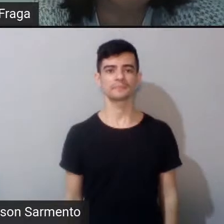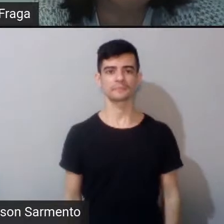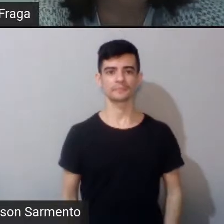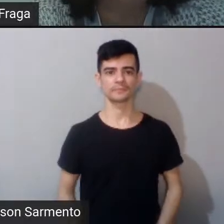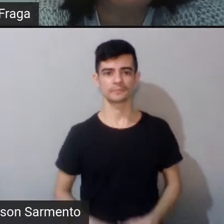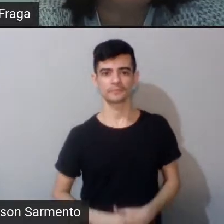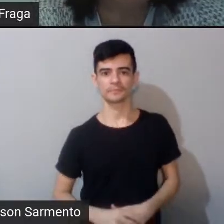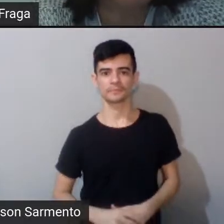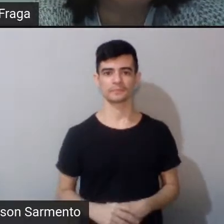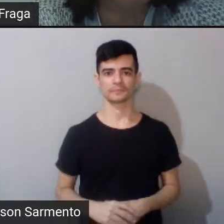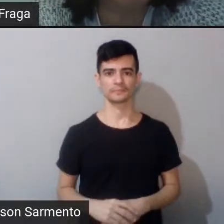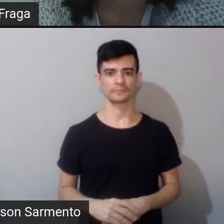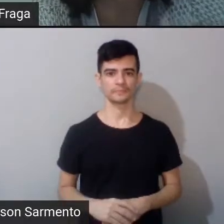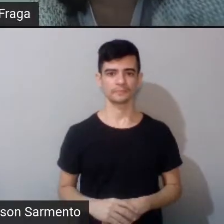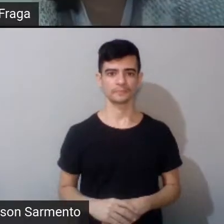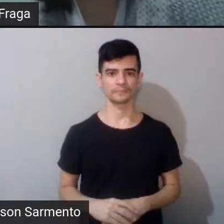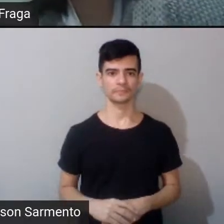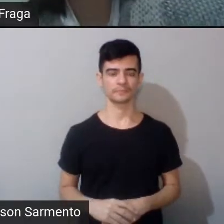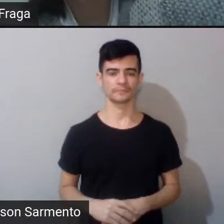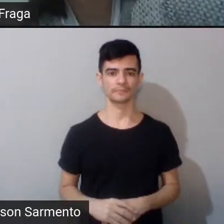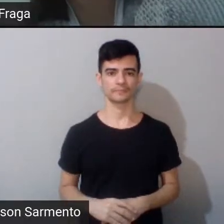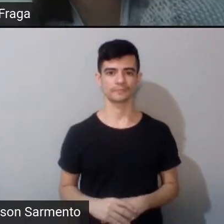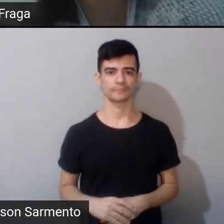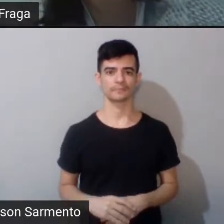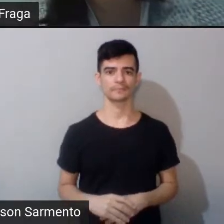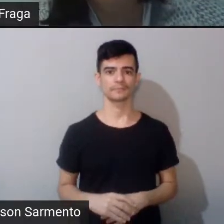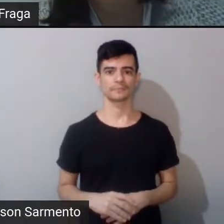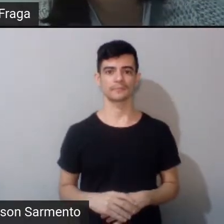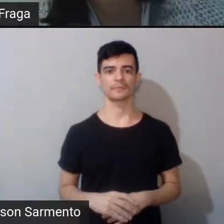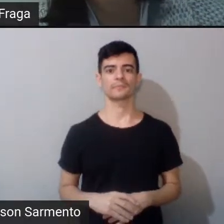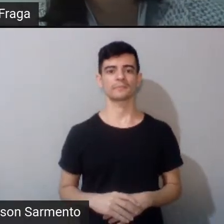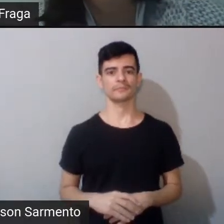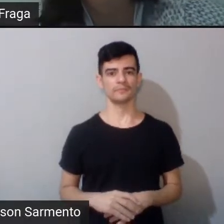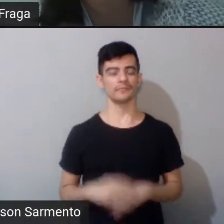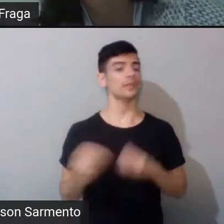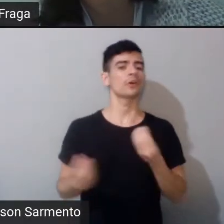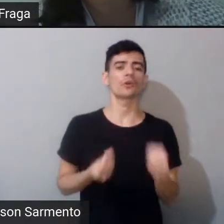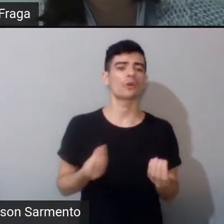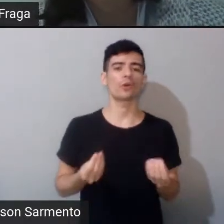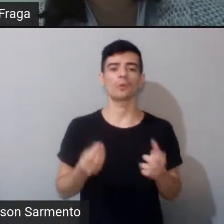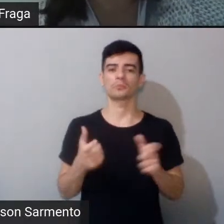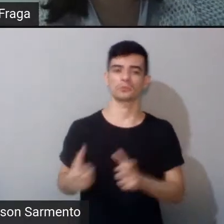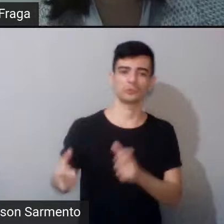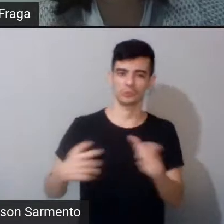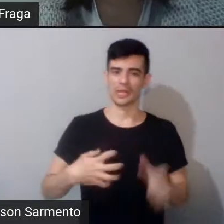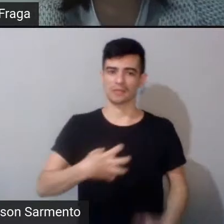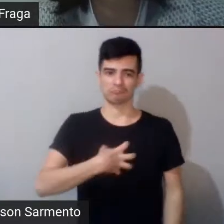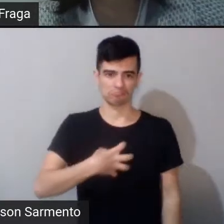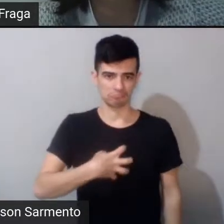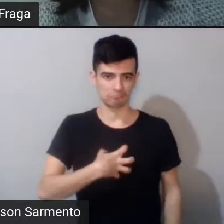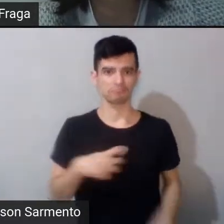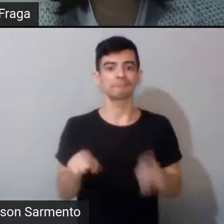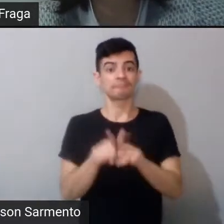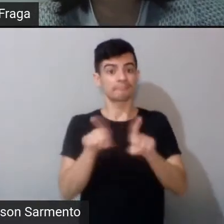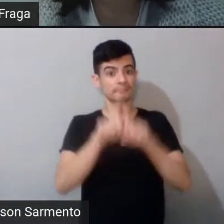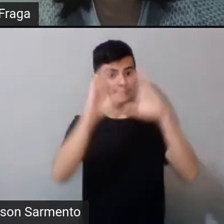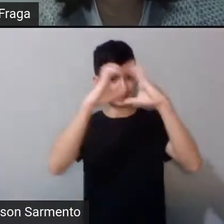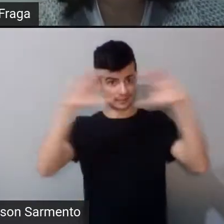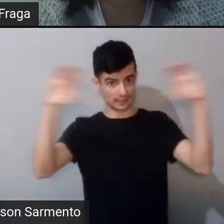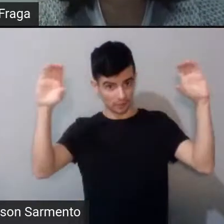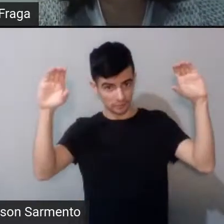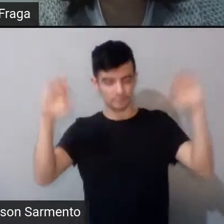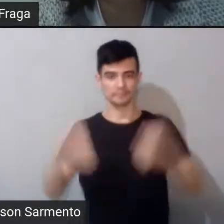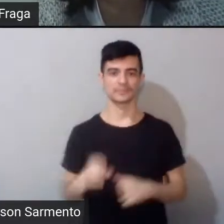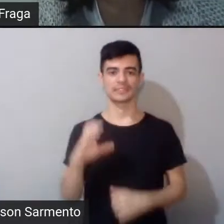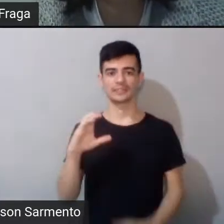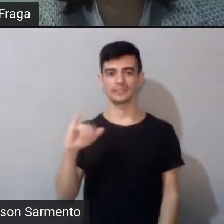Tecoa-Arandu-Ara-Kuá. O lugar do modo de ser e o saber dos ciclos dos céus. É. Inclusive,